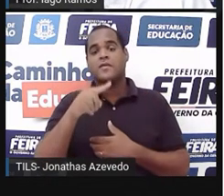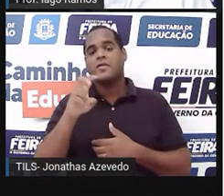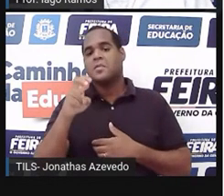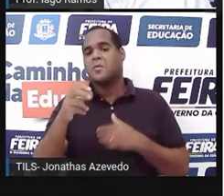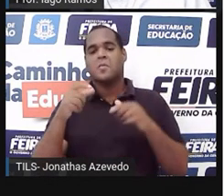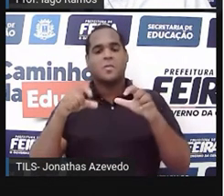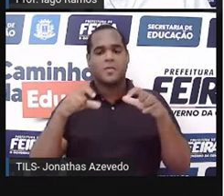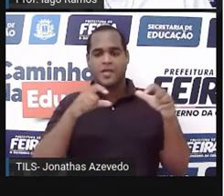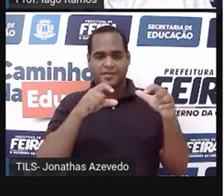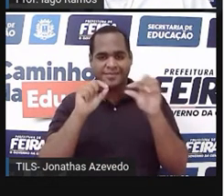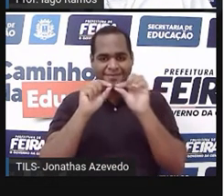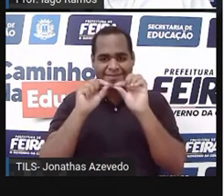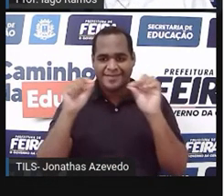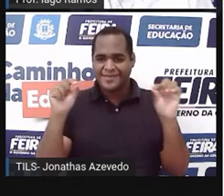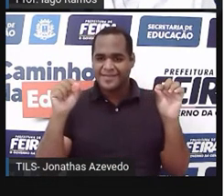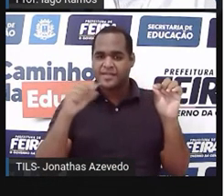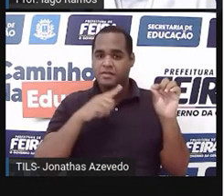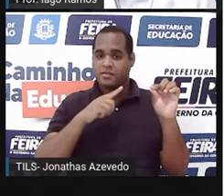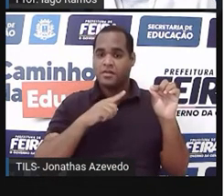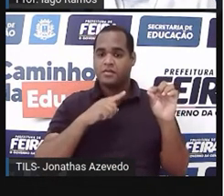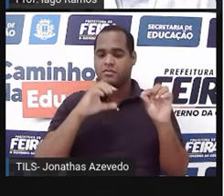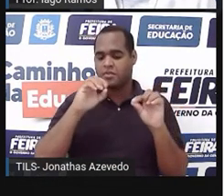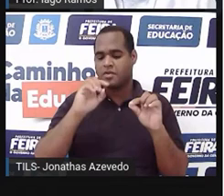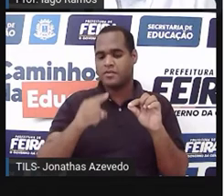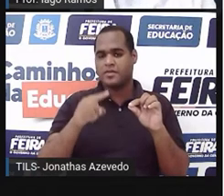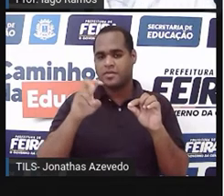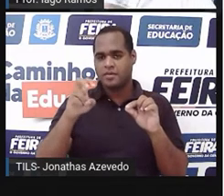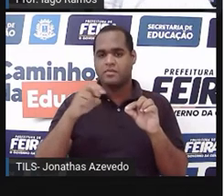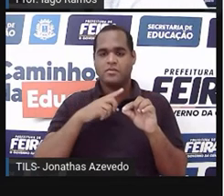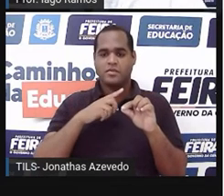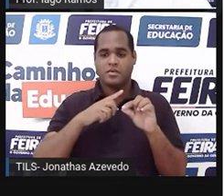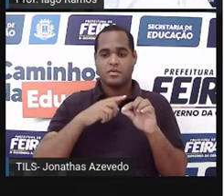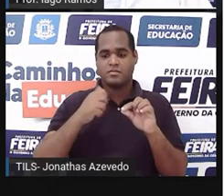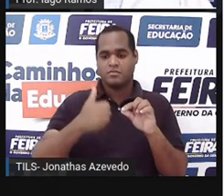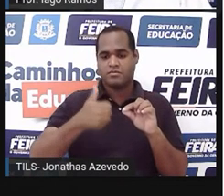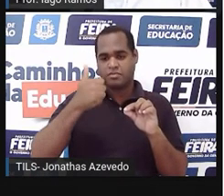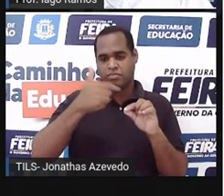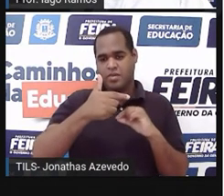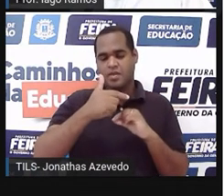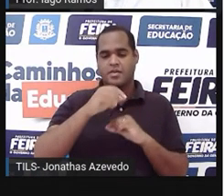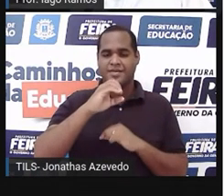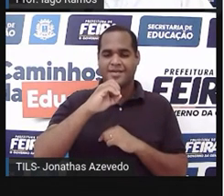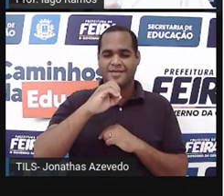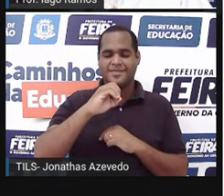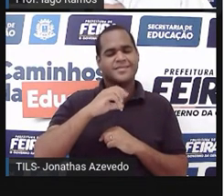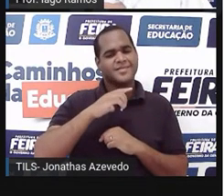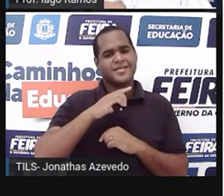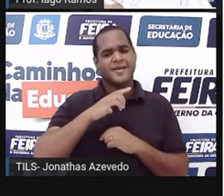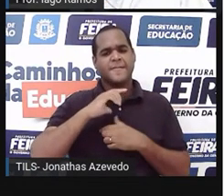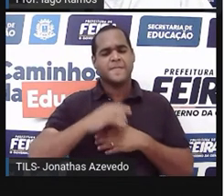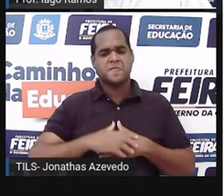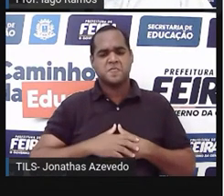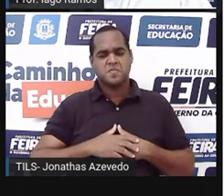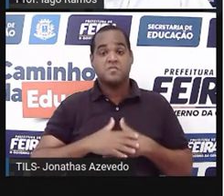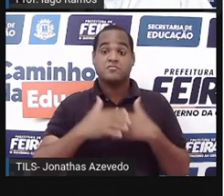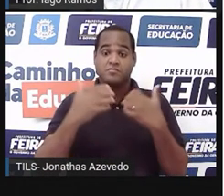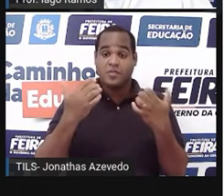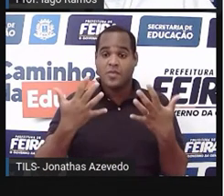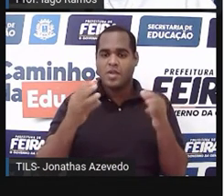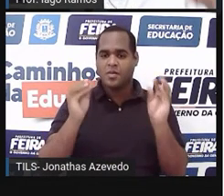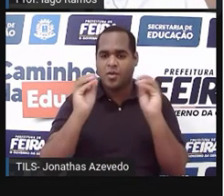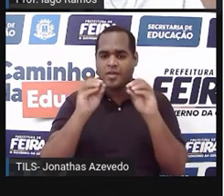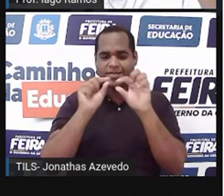Tá bom? 0,5 é menor do que 1 e é maior do que 0. Então, ele só pode ficar